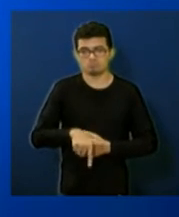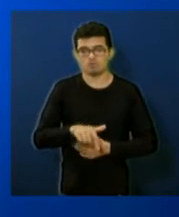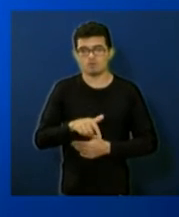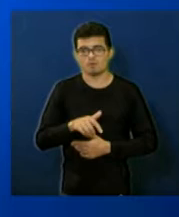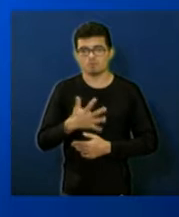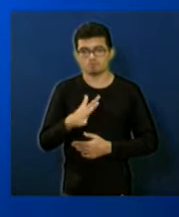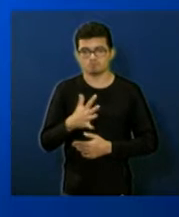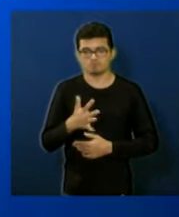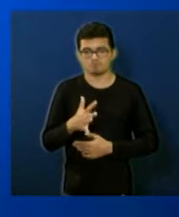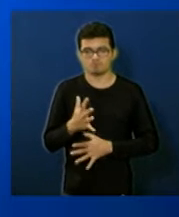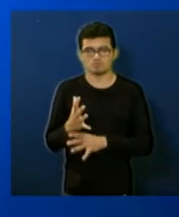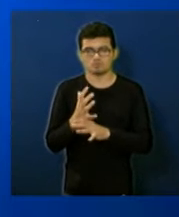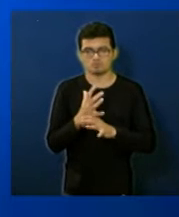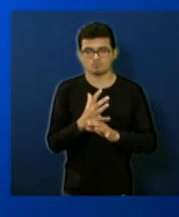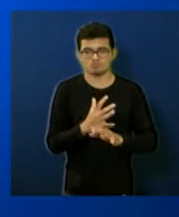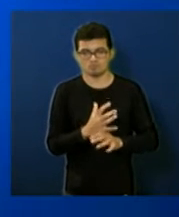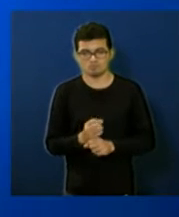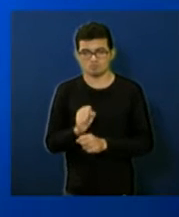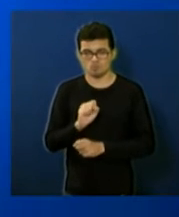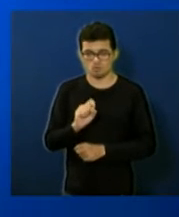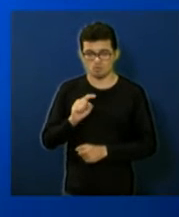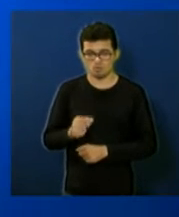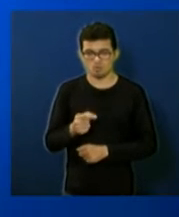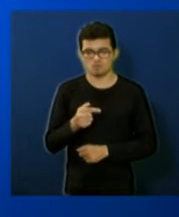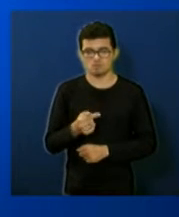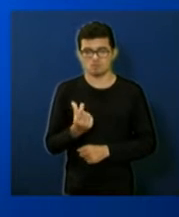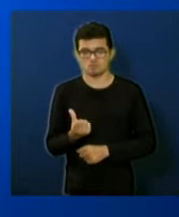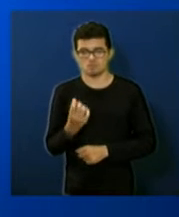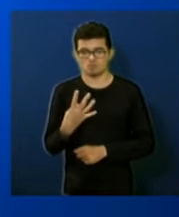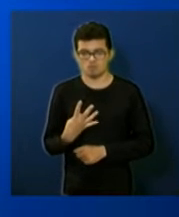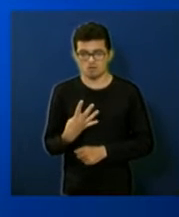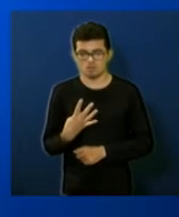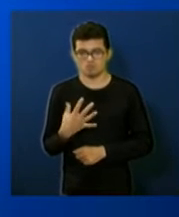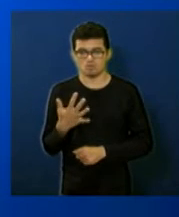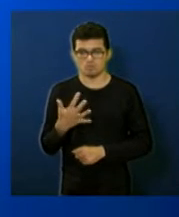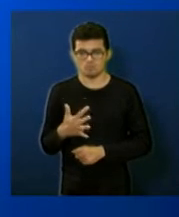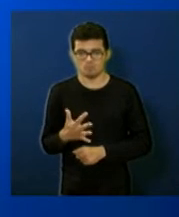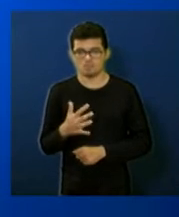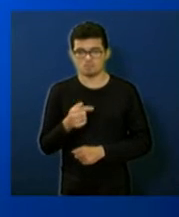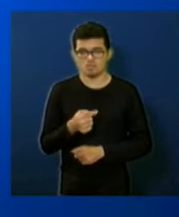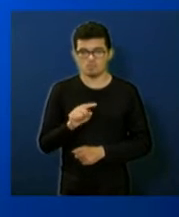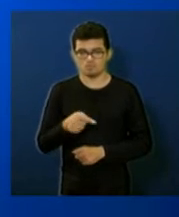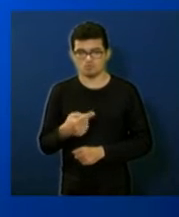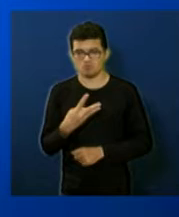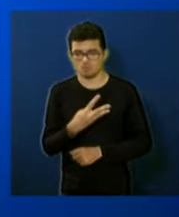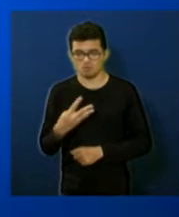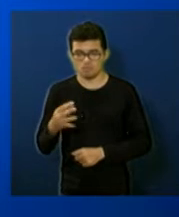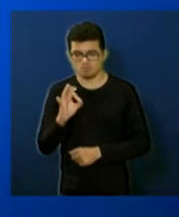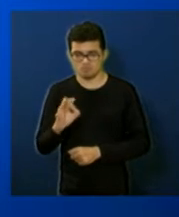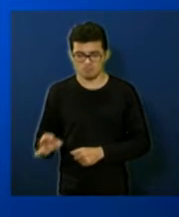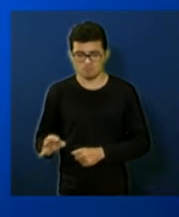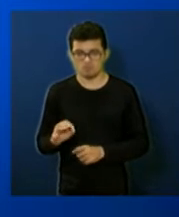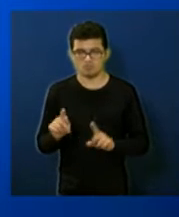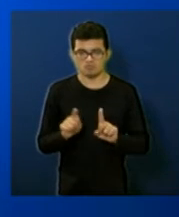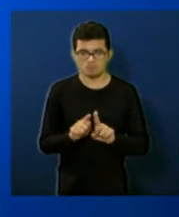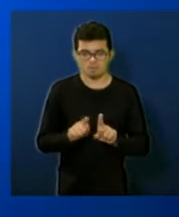a previsão melhor o que está fixado 8.764 representando 7,44% material de consumo em geral que o